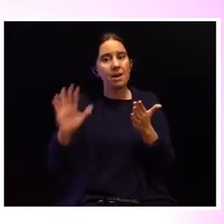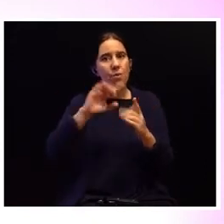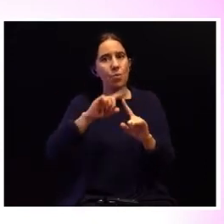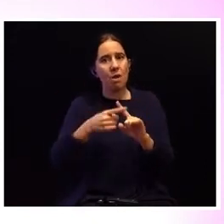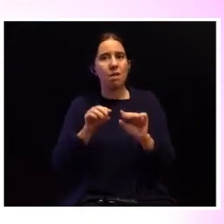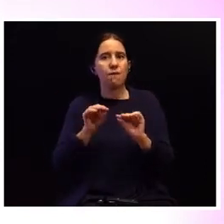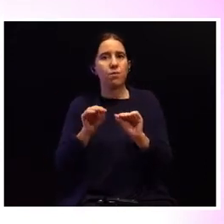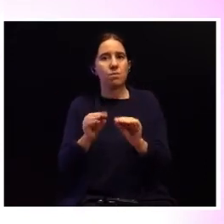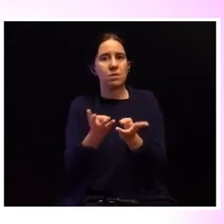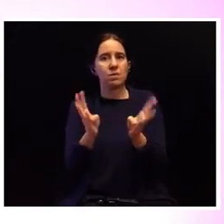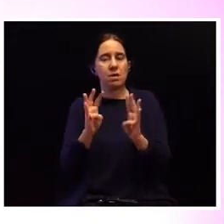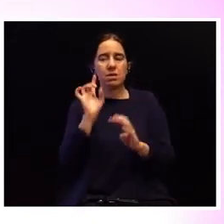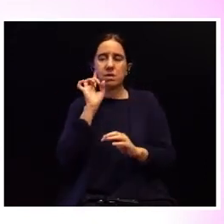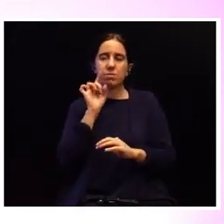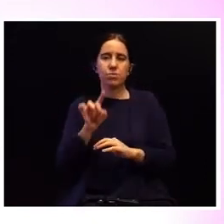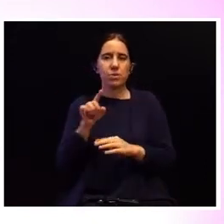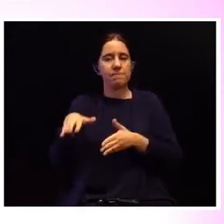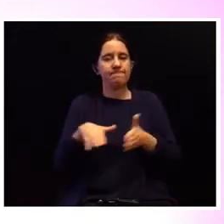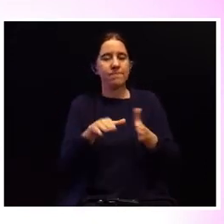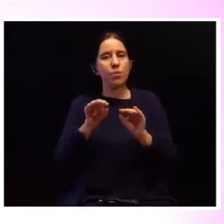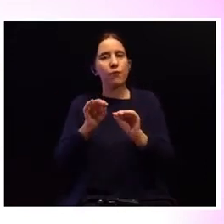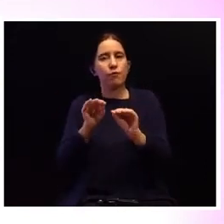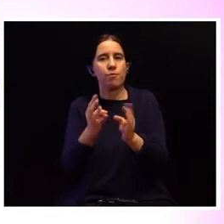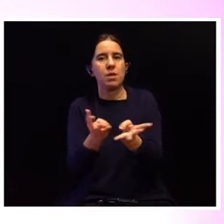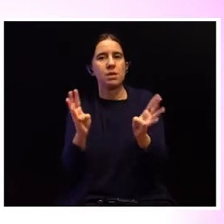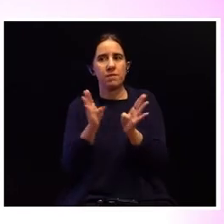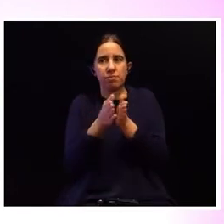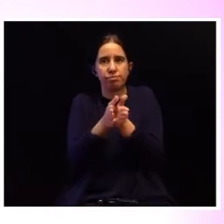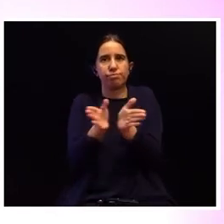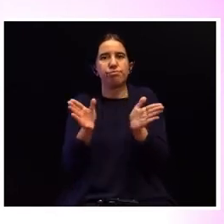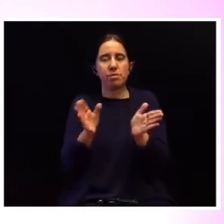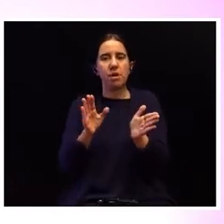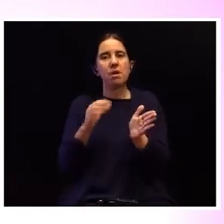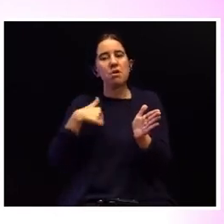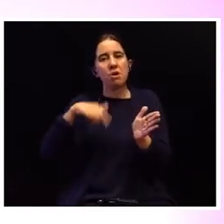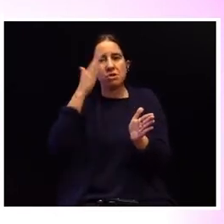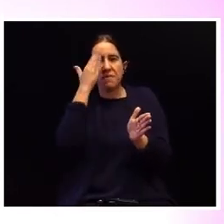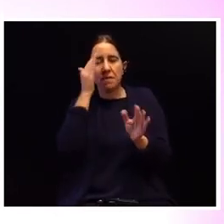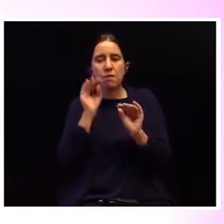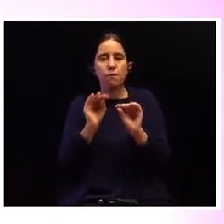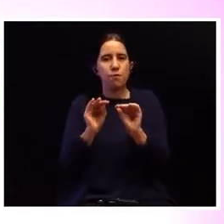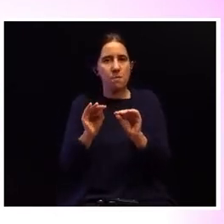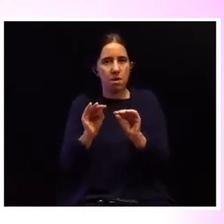importância desta estratégia formativa ampla na qual prevemos formar